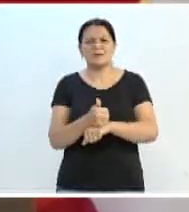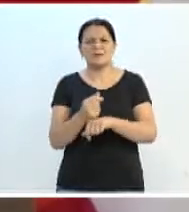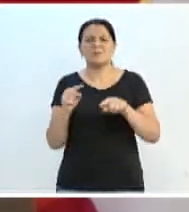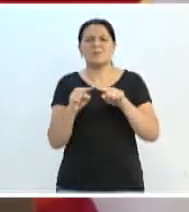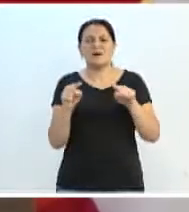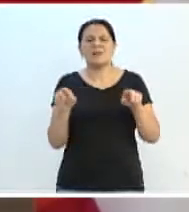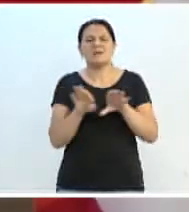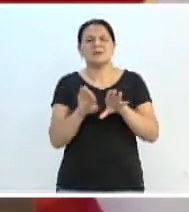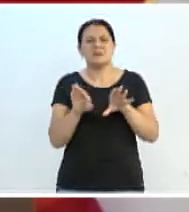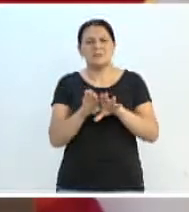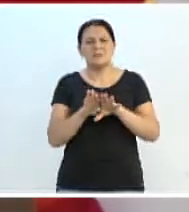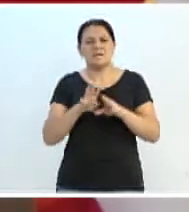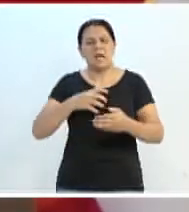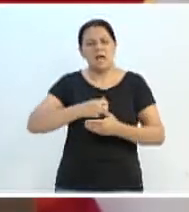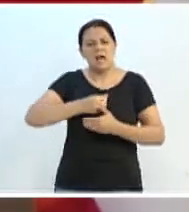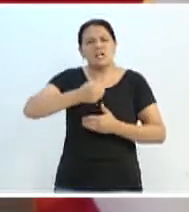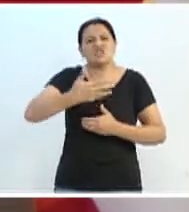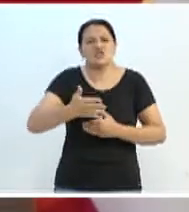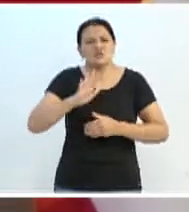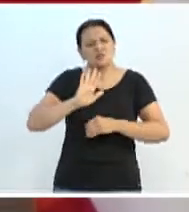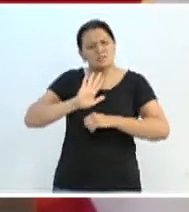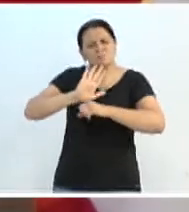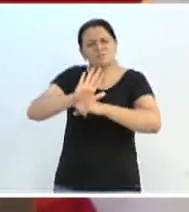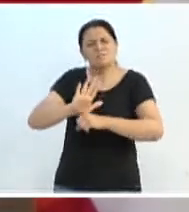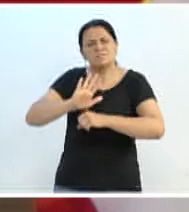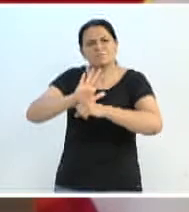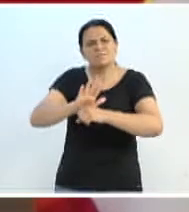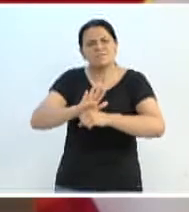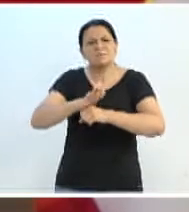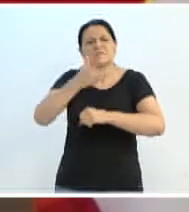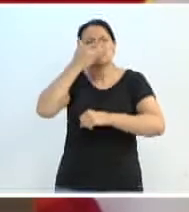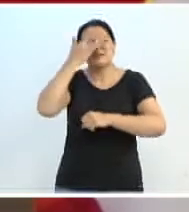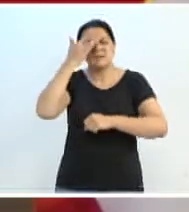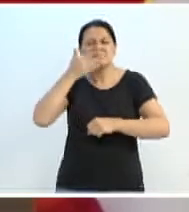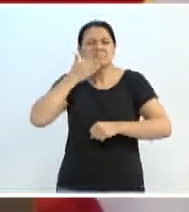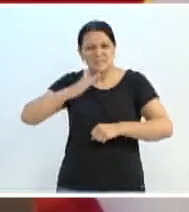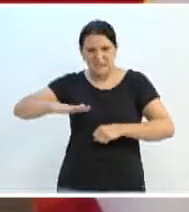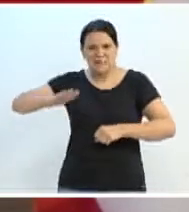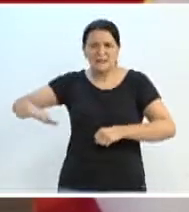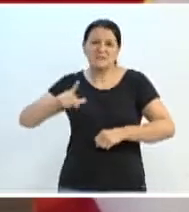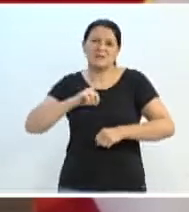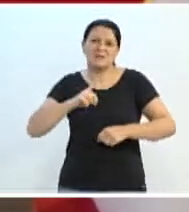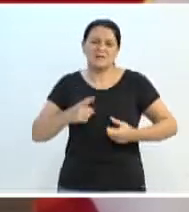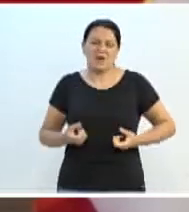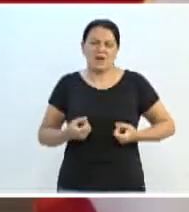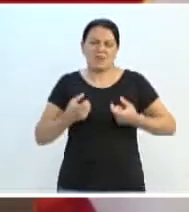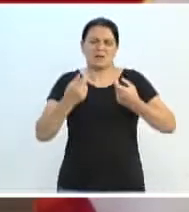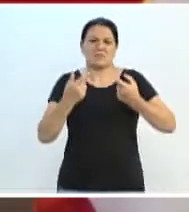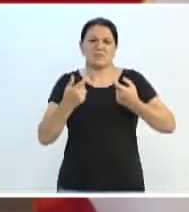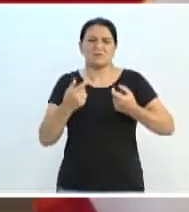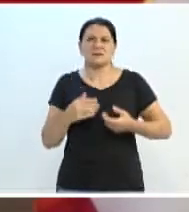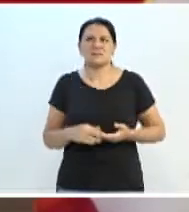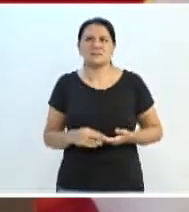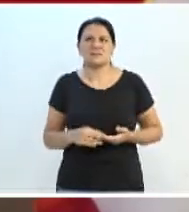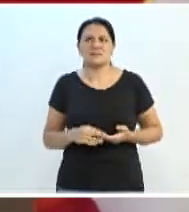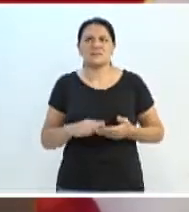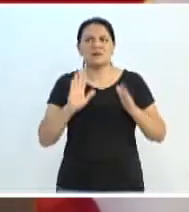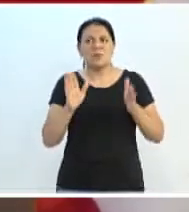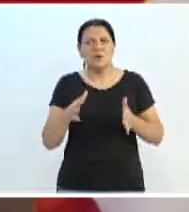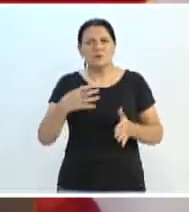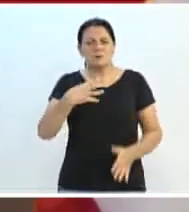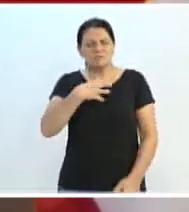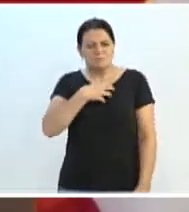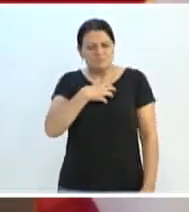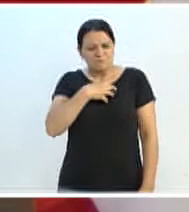mãos para atender as crianças que são vítimas do câncer, mas ela aplica todo o seu coração. E hoje eu me emociono com essa